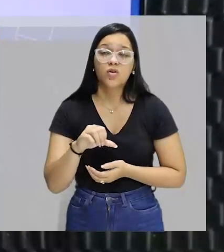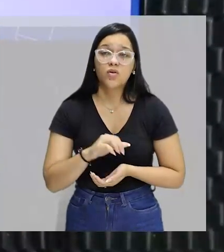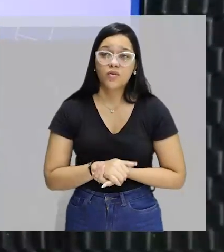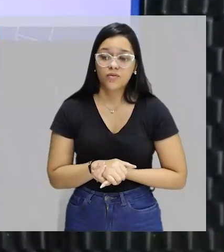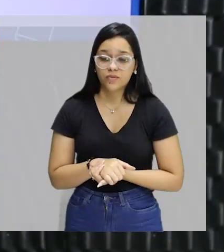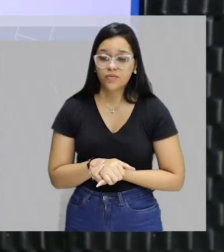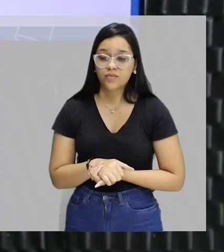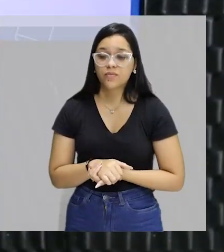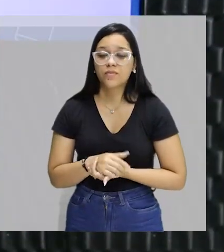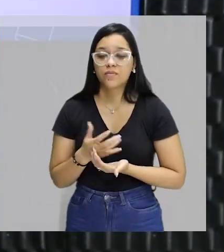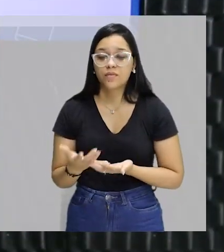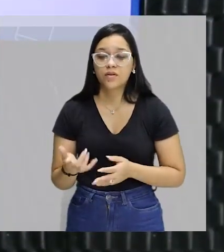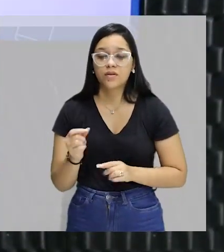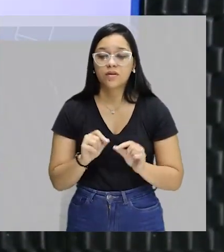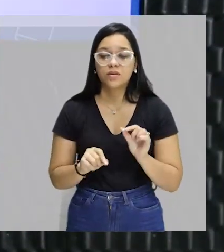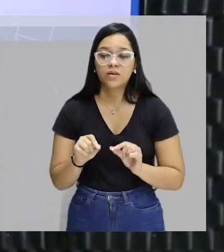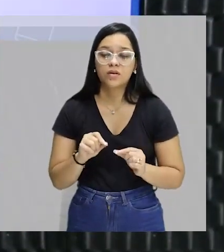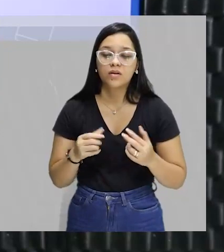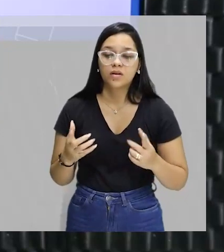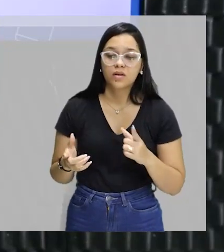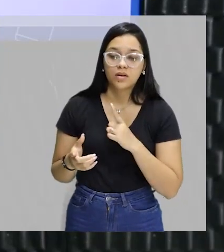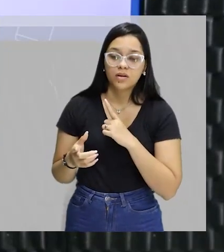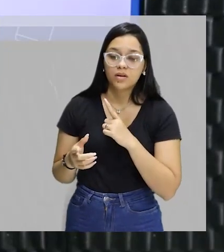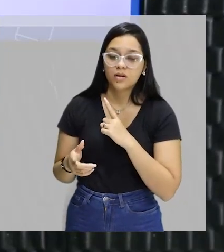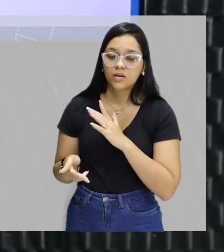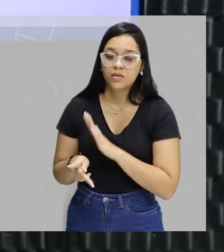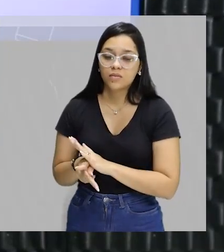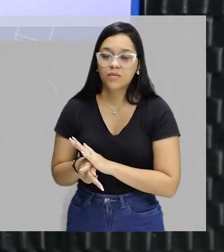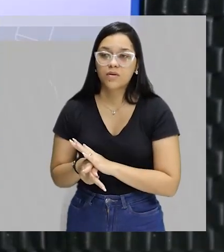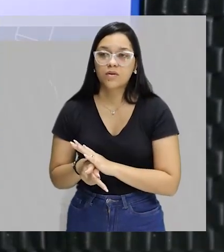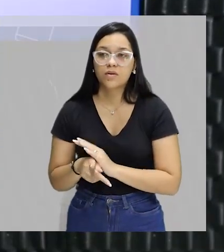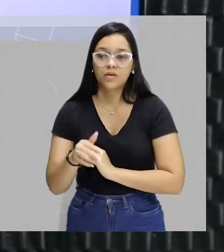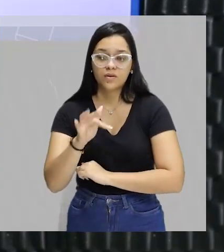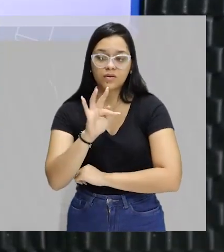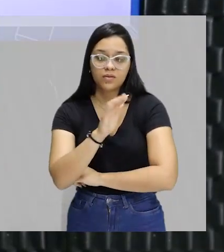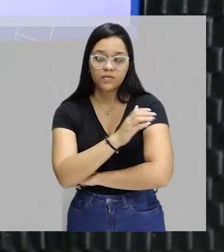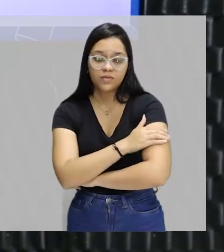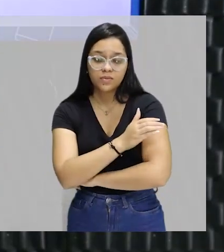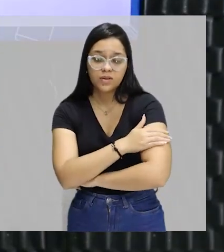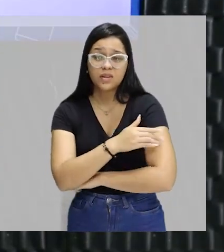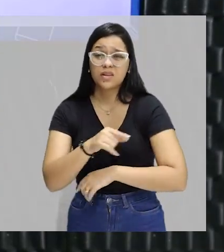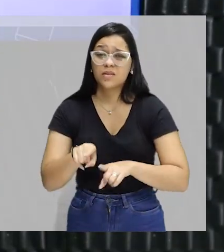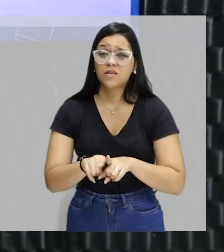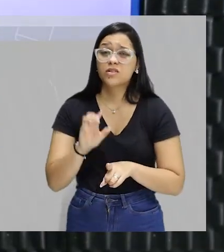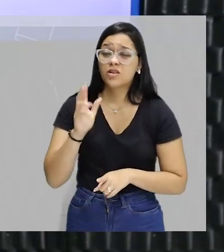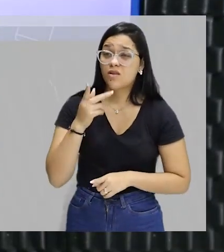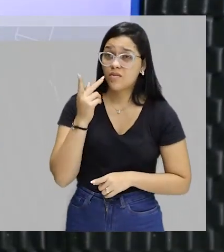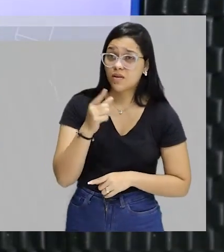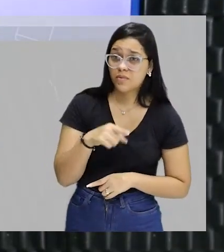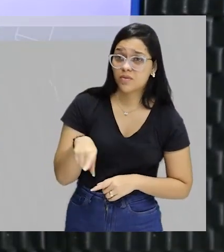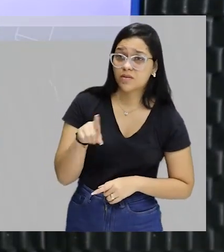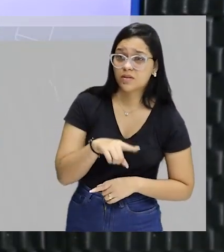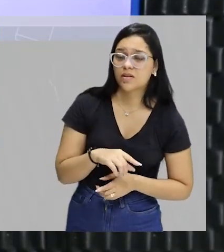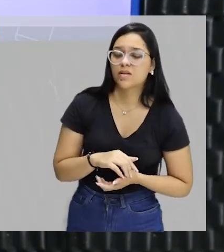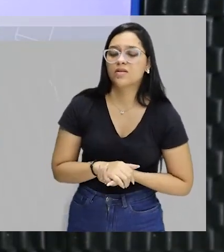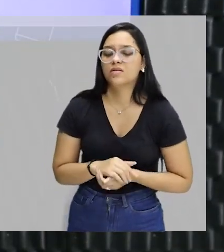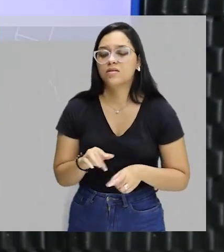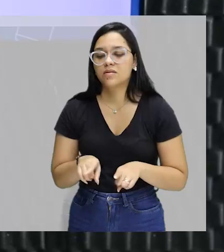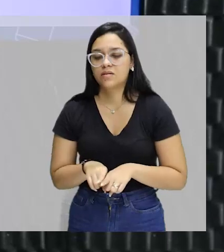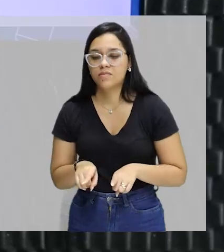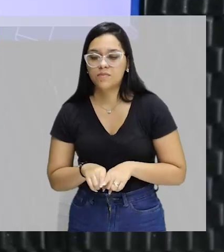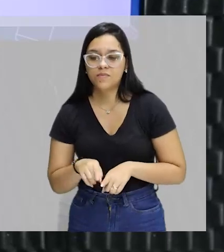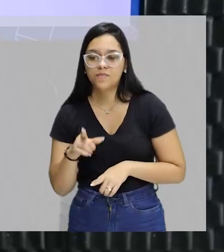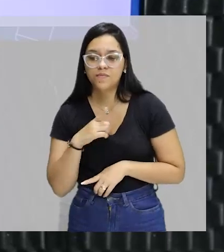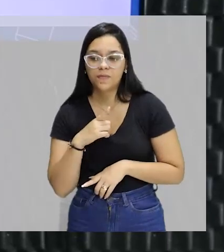70. Pois é, ela puxa uma postura feminina, assim como a autora que eu falei para vocês, a Lígia Fagundi Teles, que